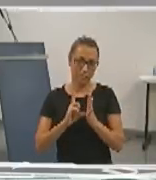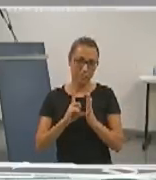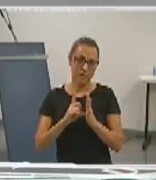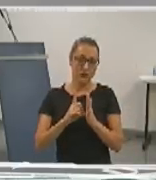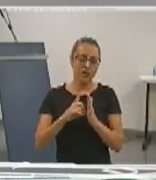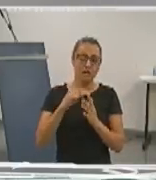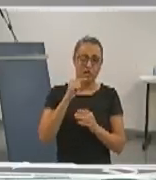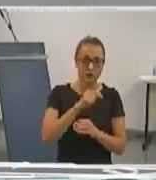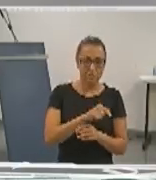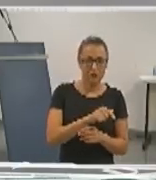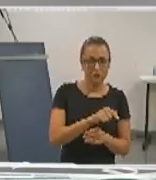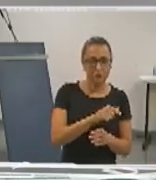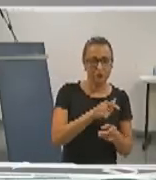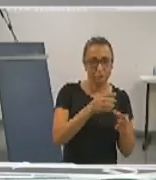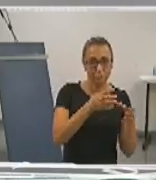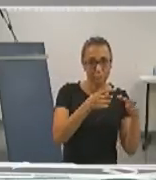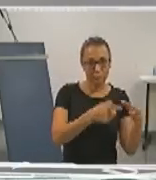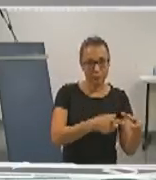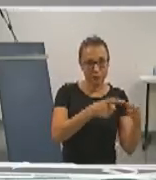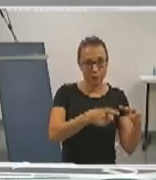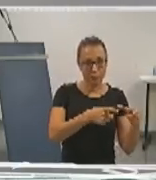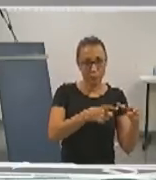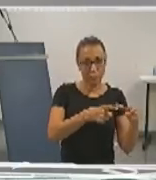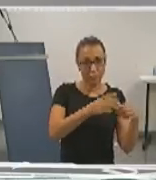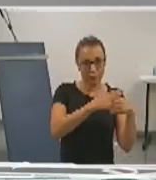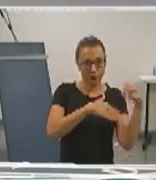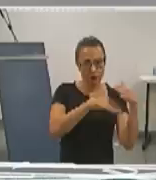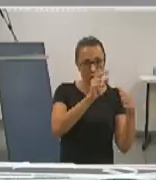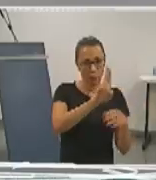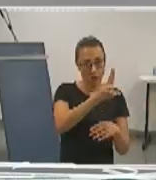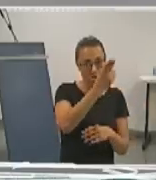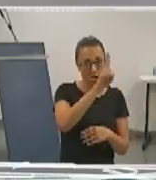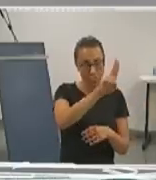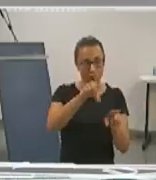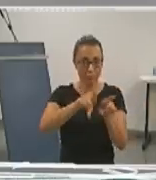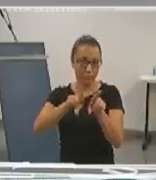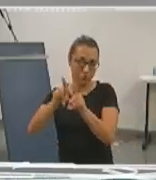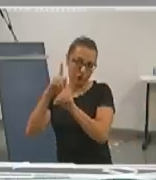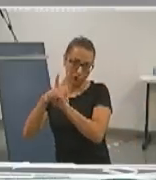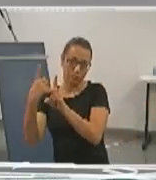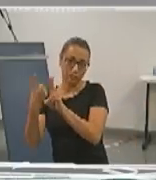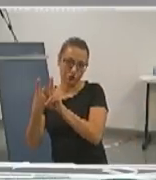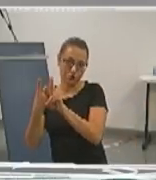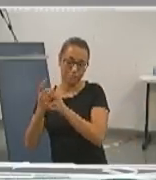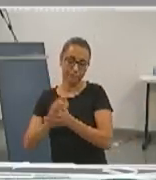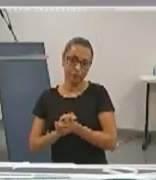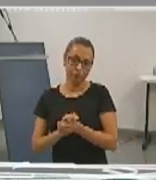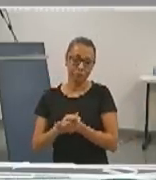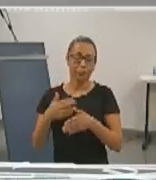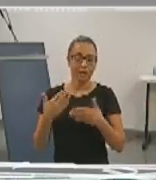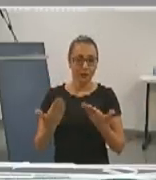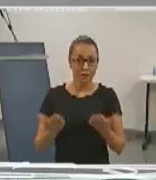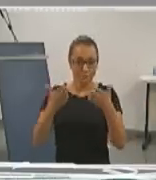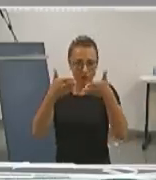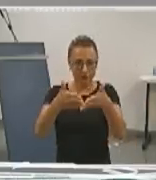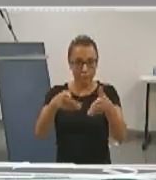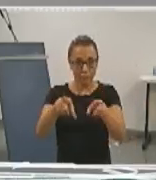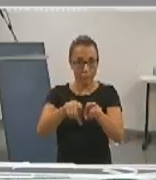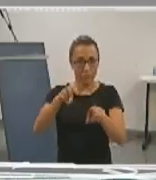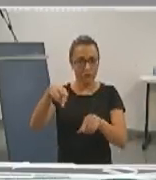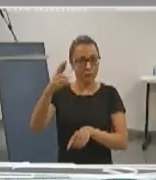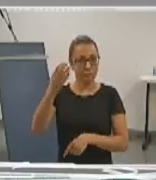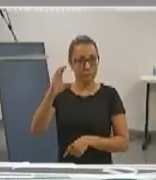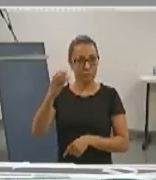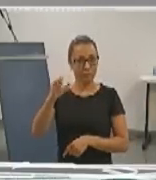servidores do HU como da UFGD. E dando ênfase ao mês de março e ao